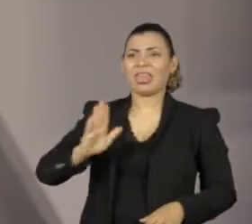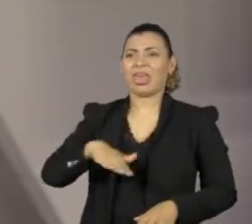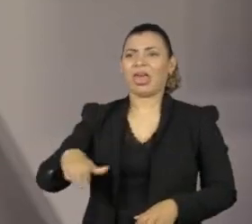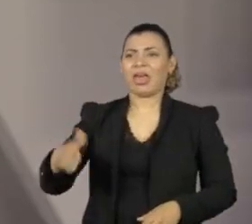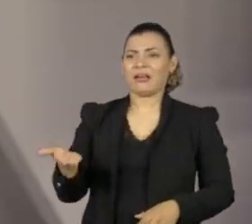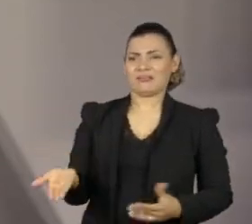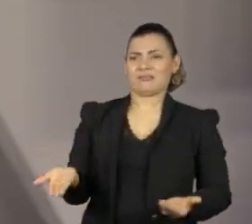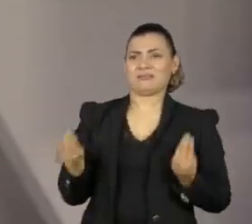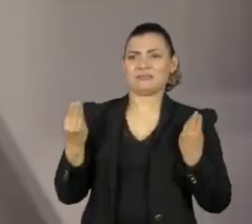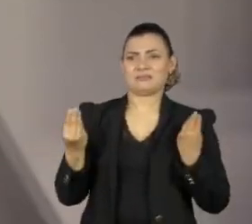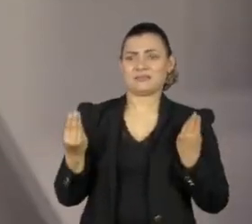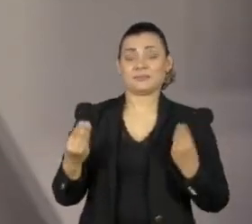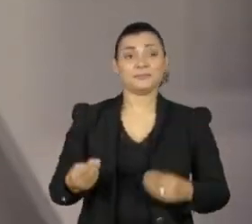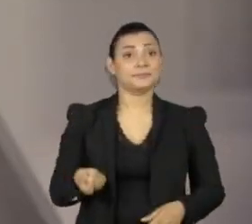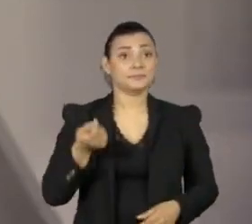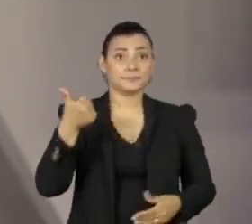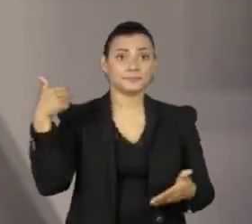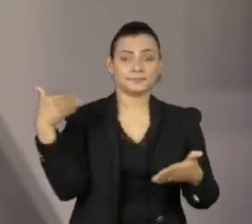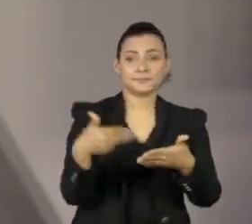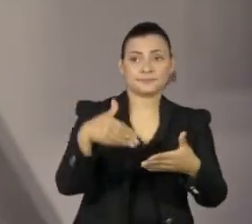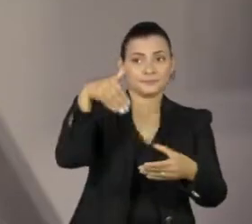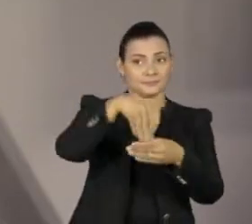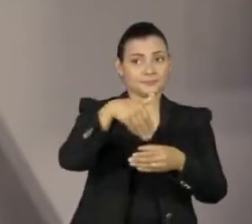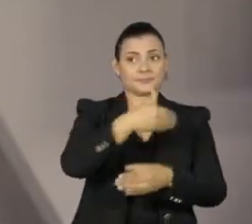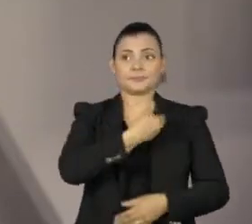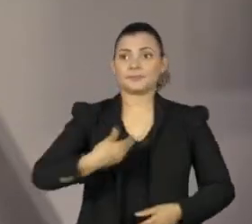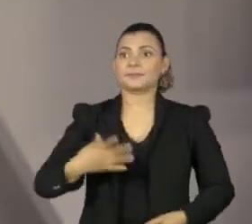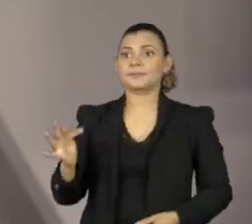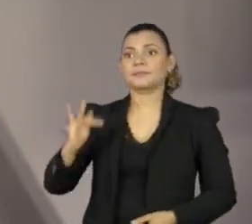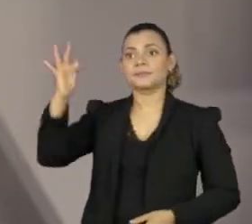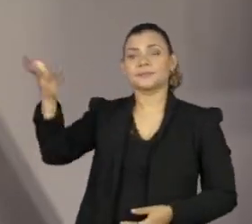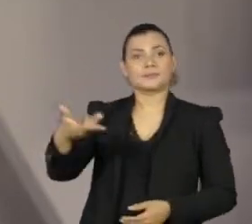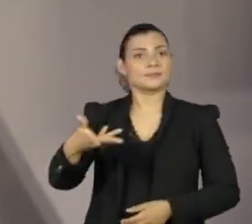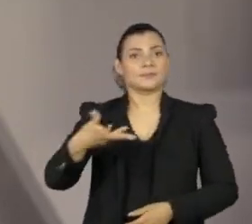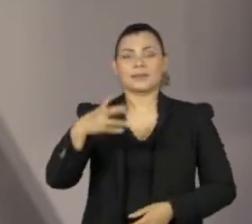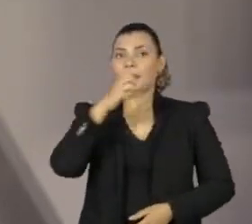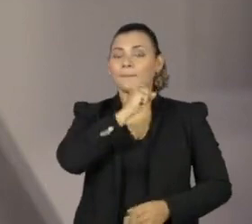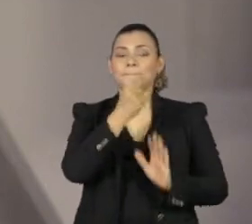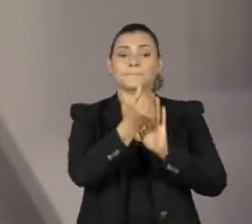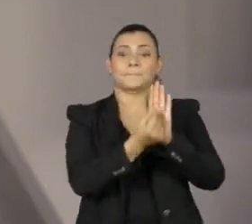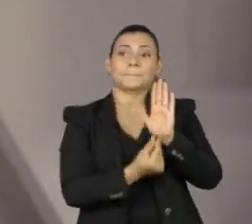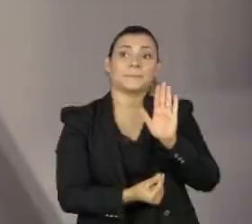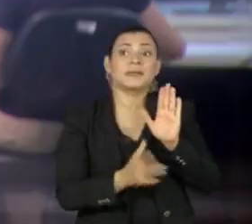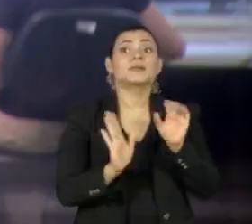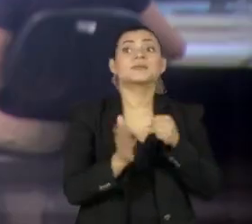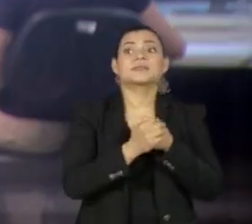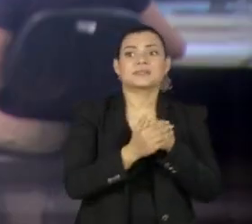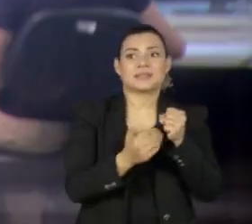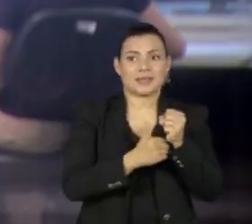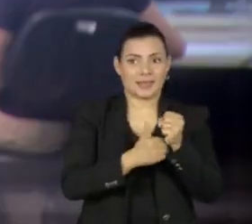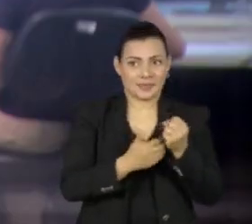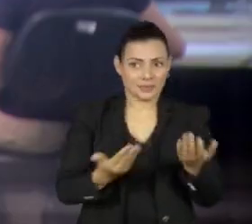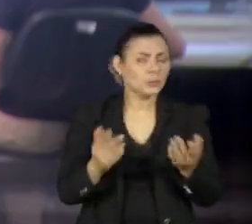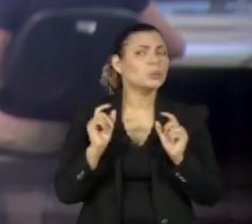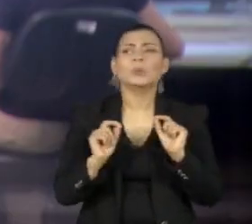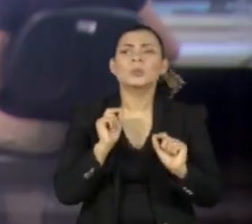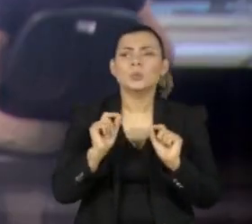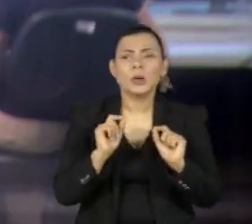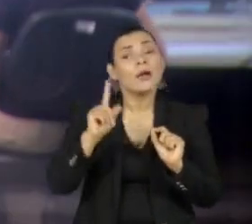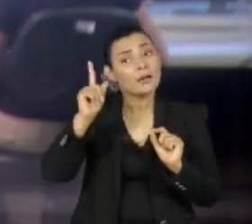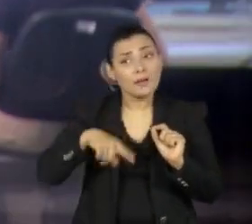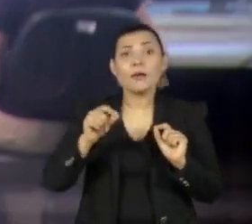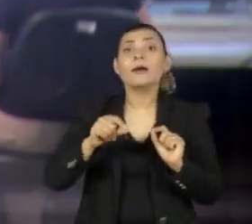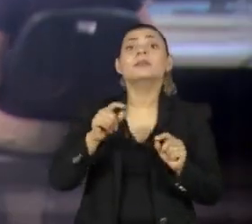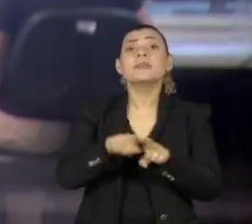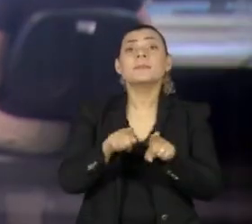As vésperas das eleições, o governo federal acelera a liberação do chamado orçamento secreto. Até as verbas da